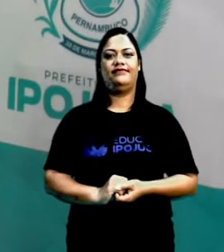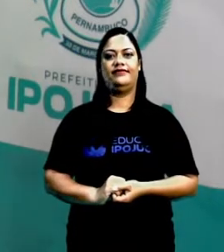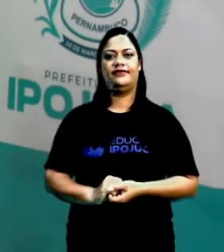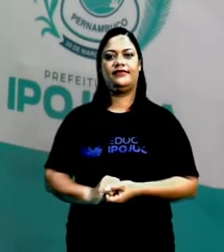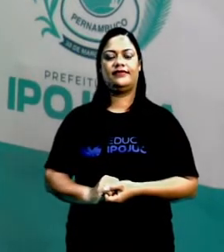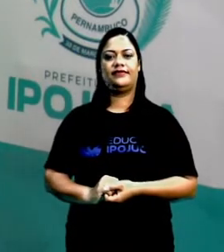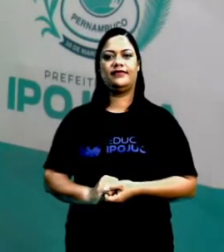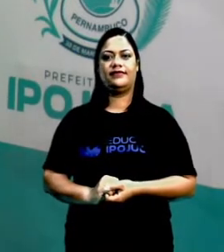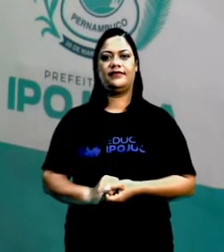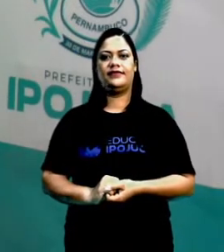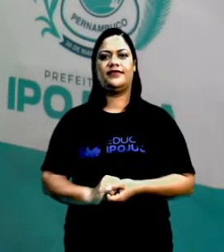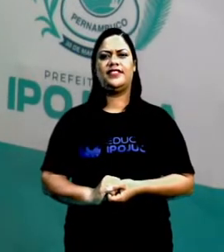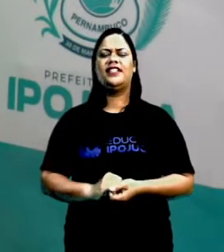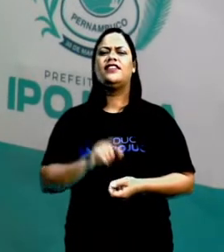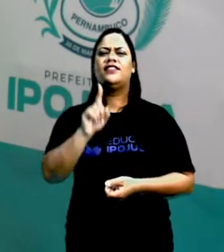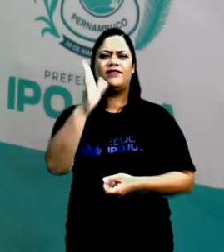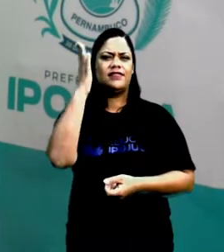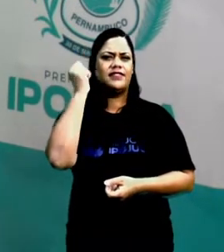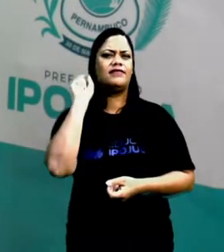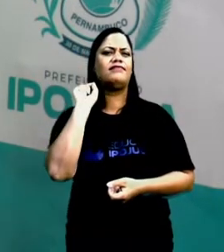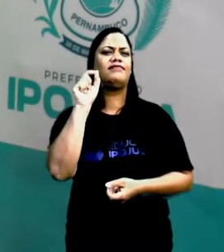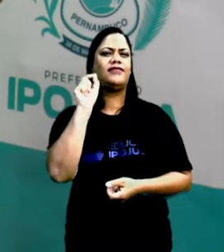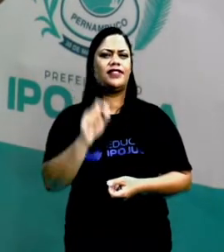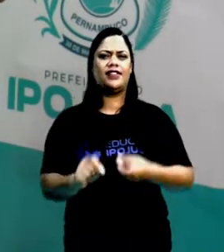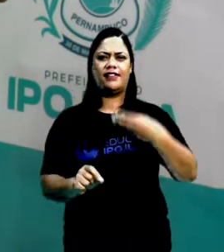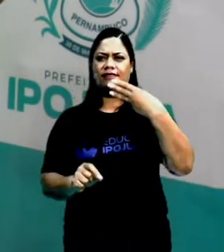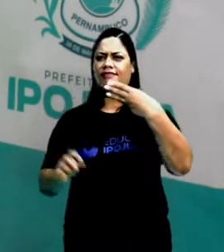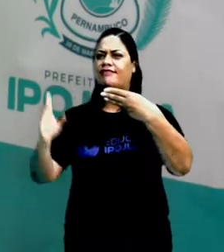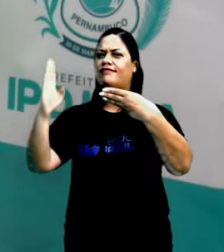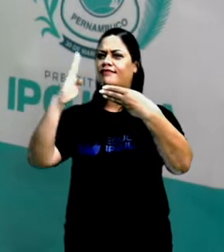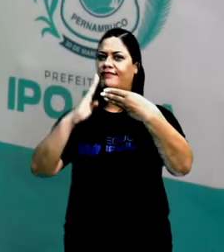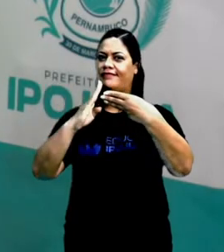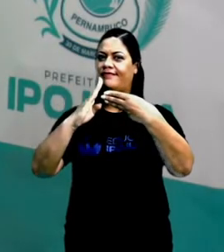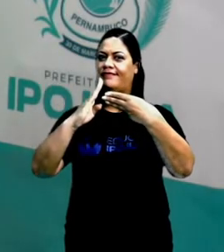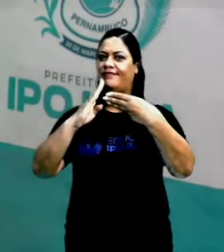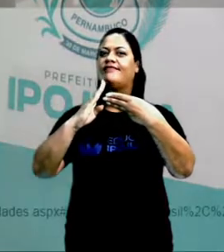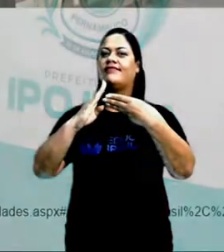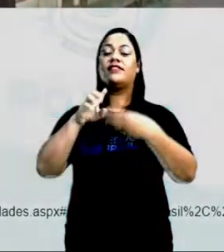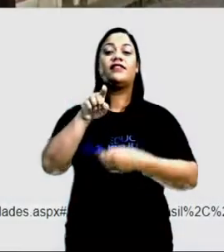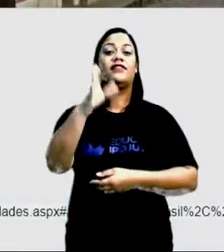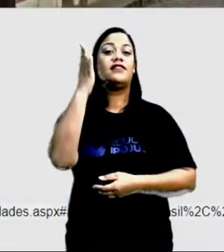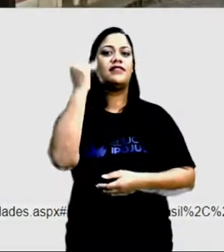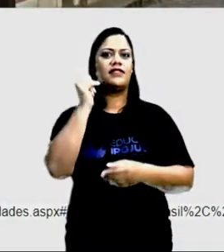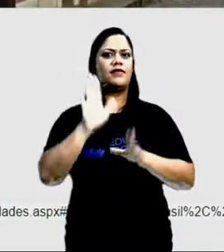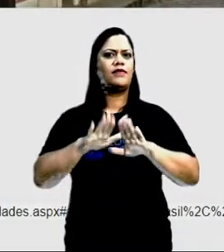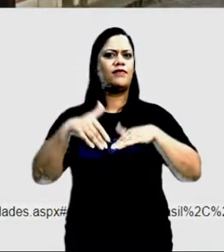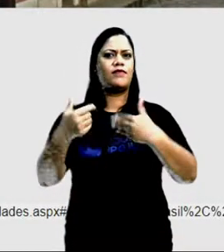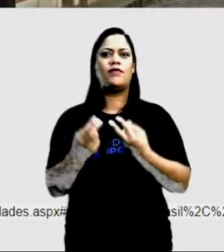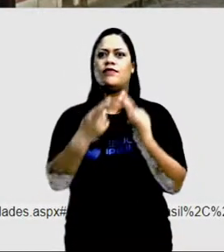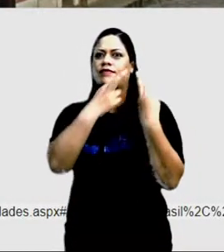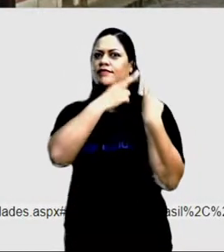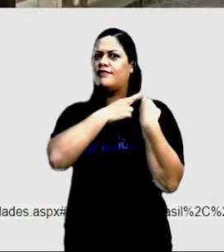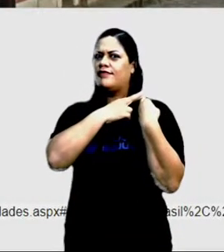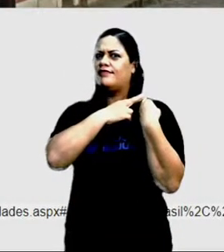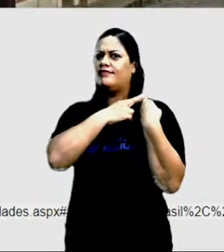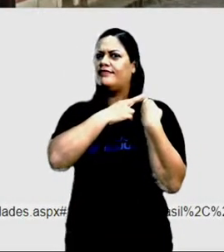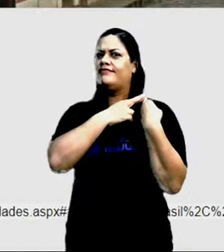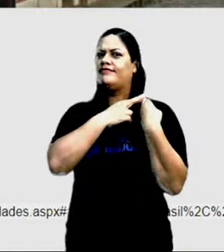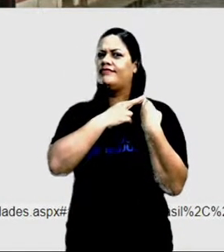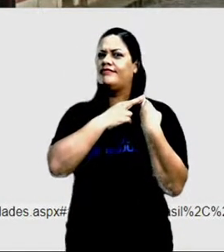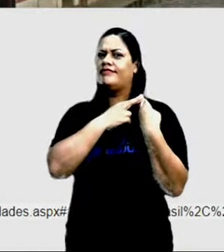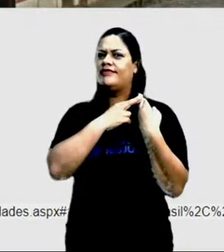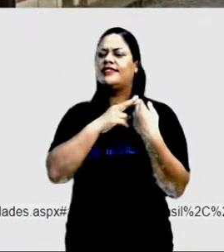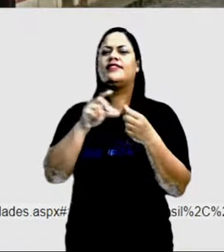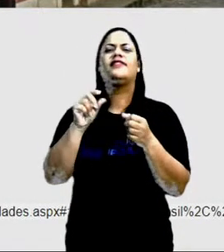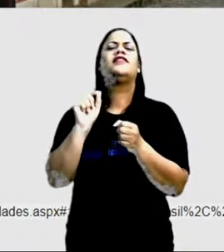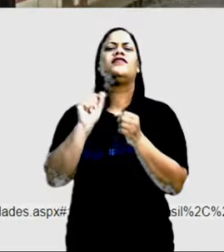E a Unesco? Vocês já ouviram falar da Unesco? Vocês sabem qual é a função da Unesco? Para que